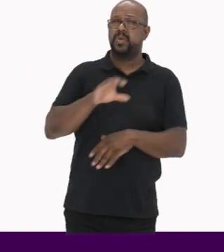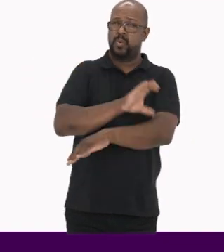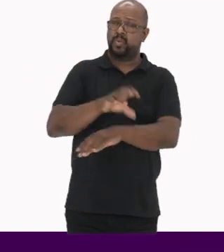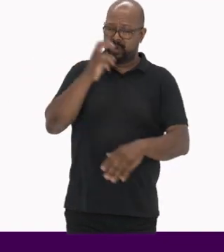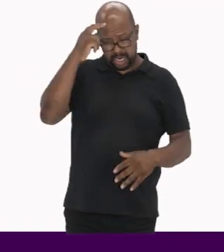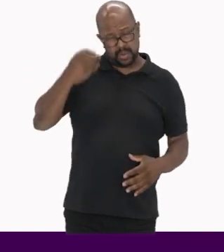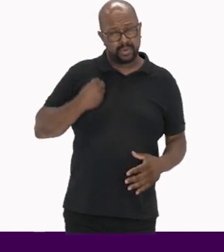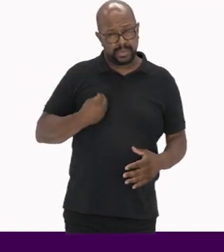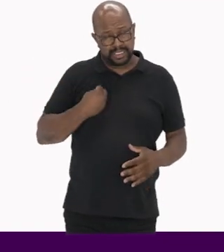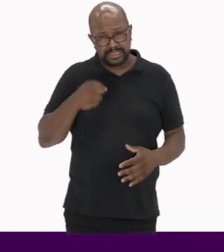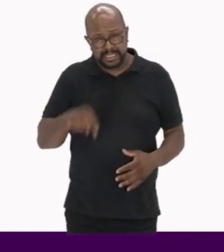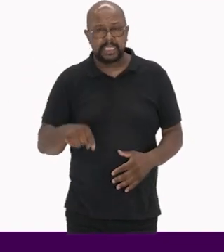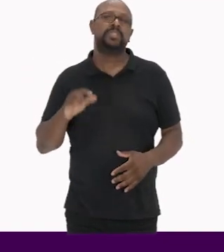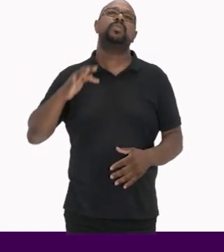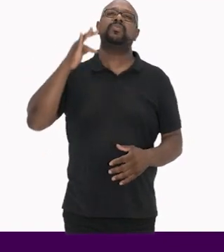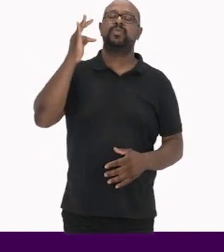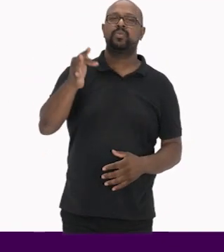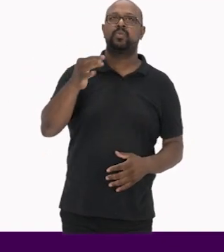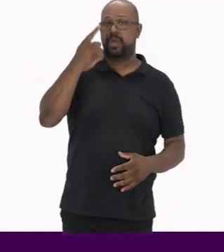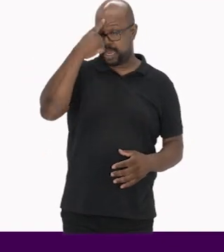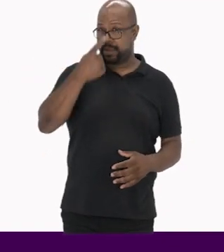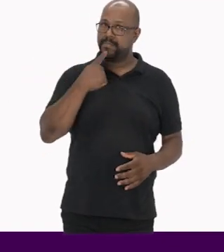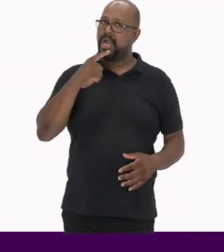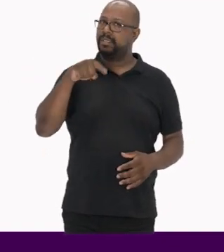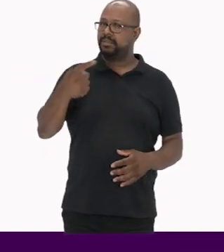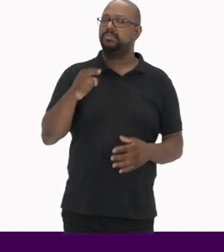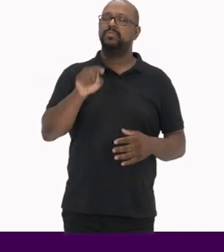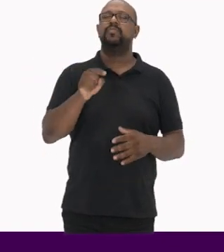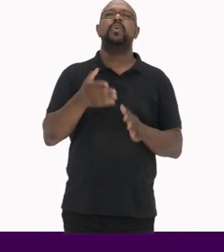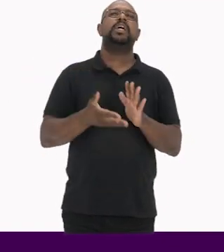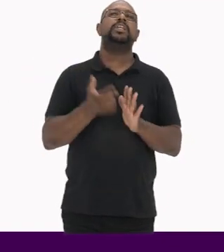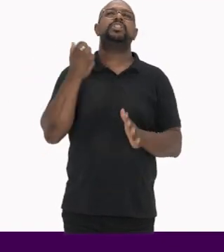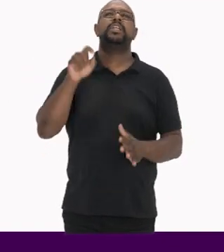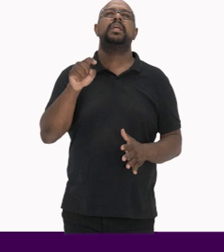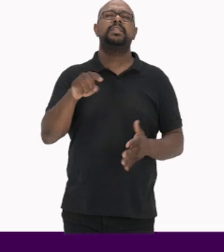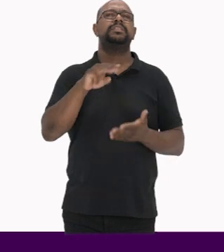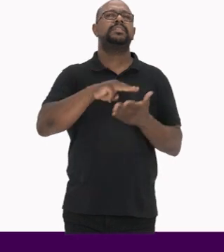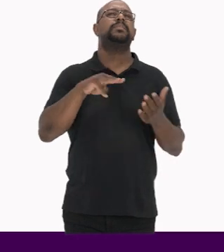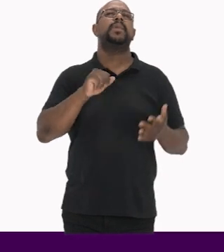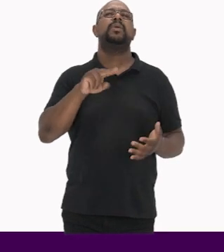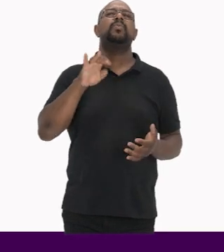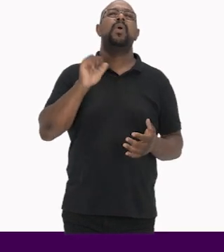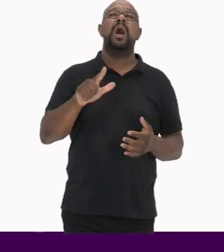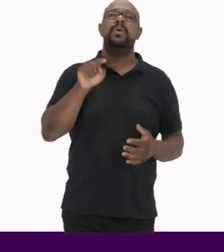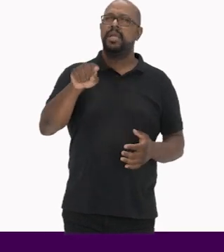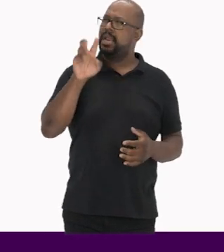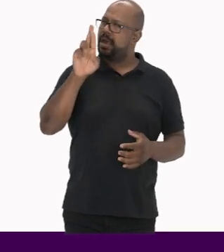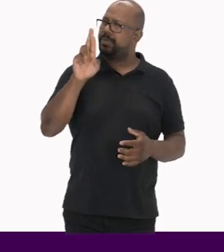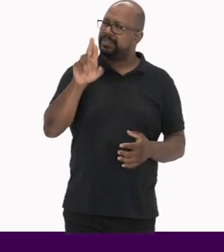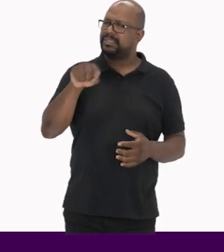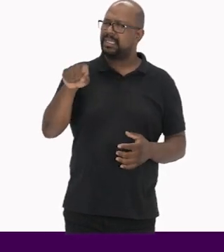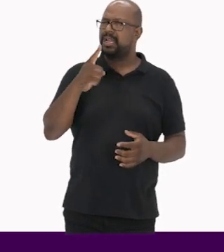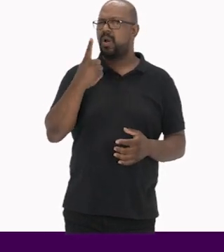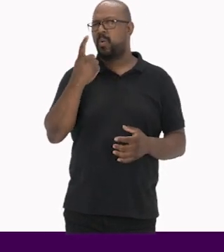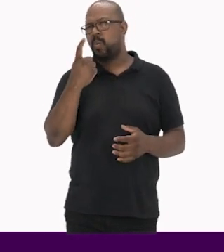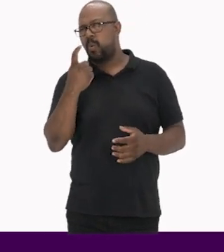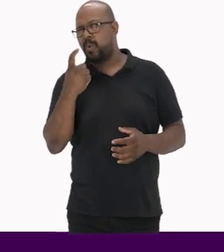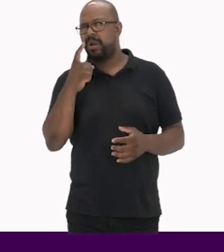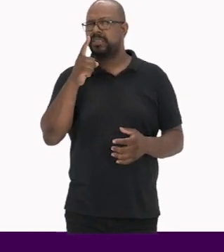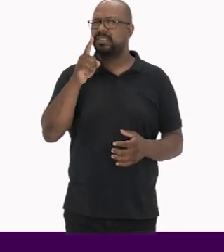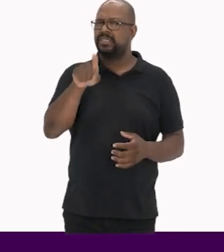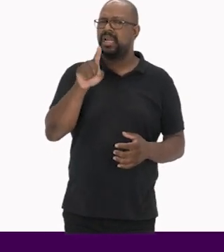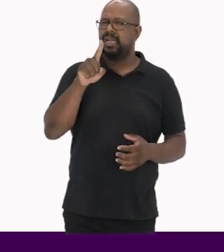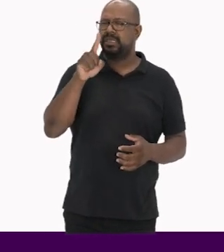cultural, do presente e do futuro A imagem a seguir foi retirada desse manual E ela representa uma das